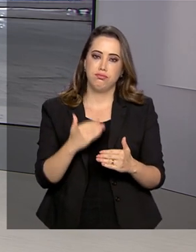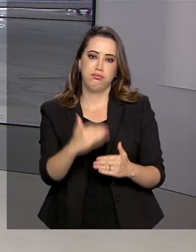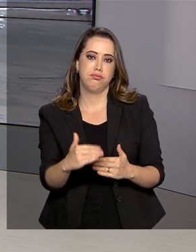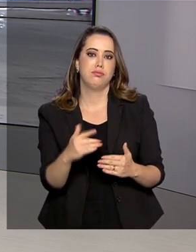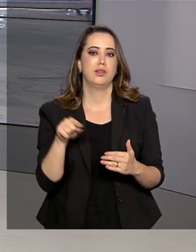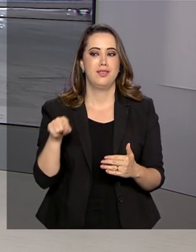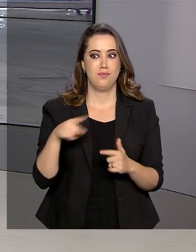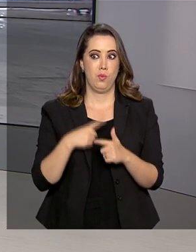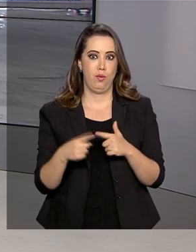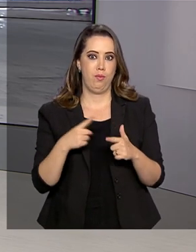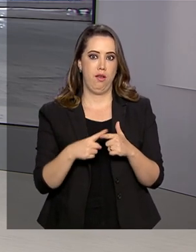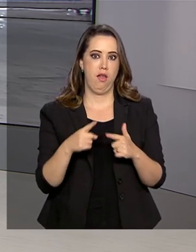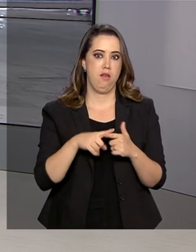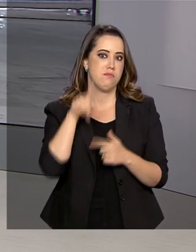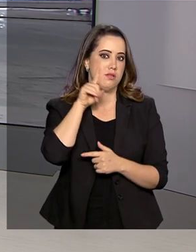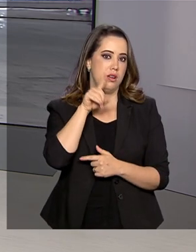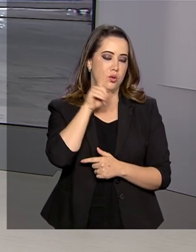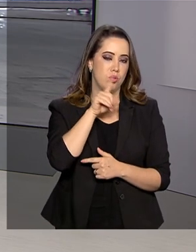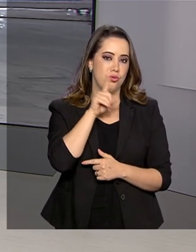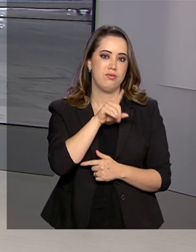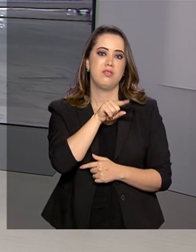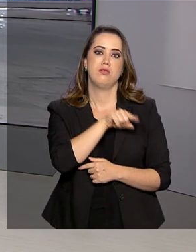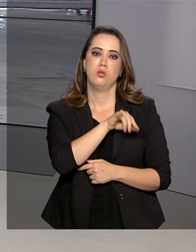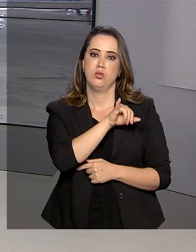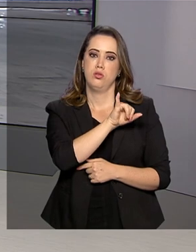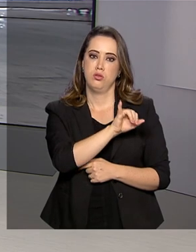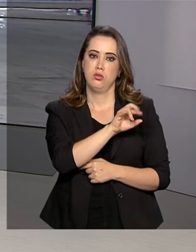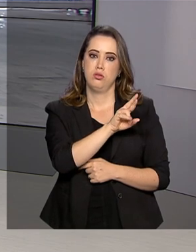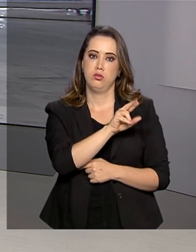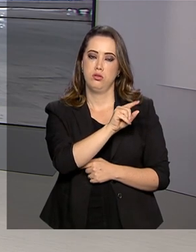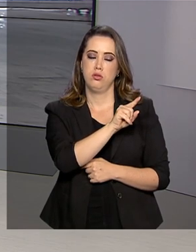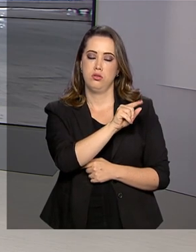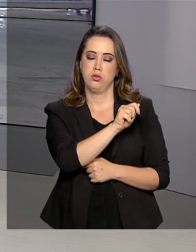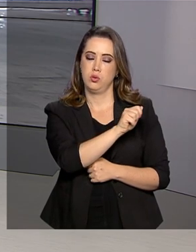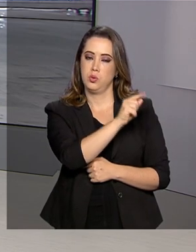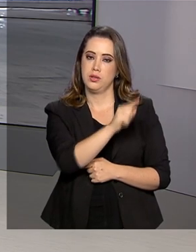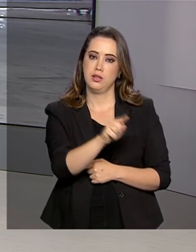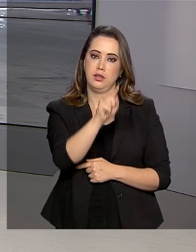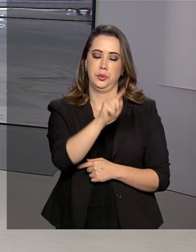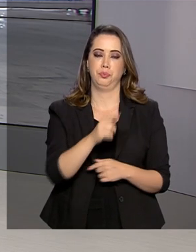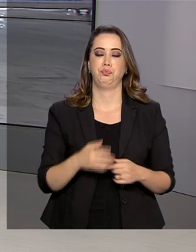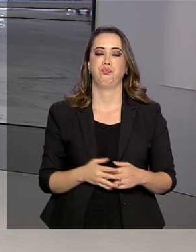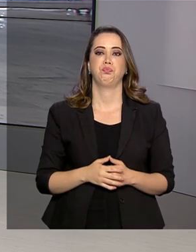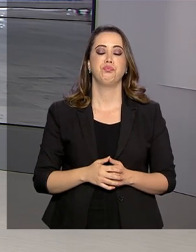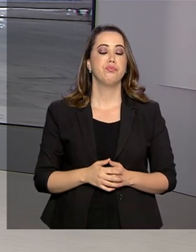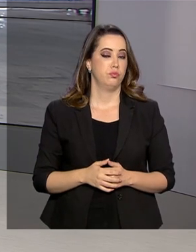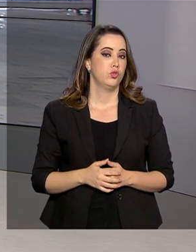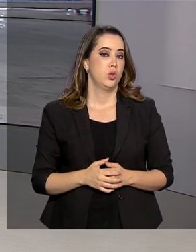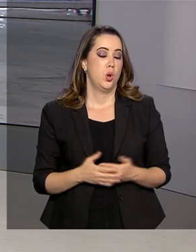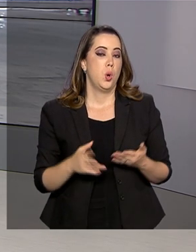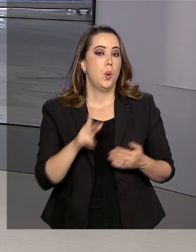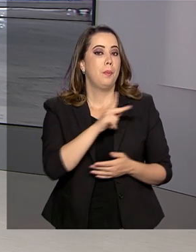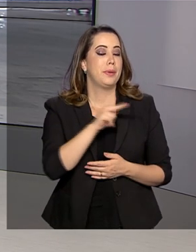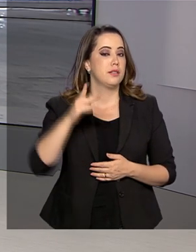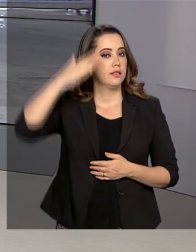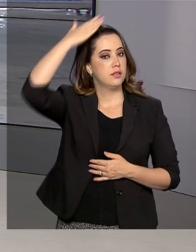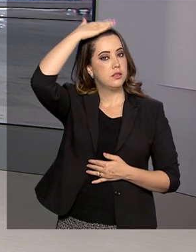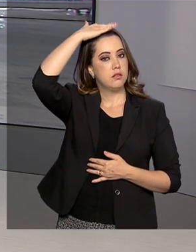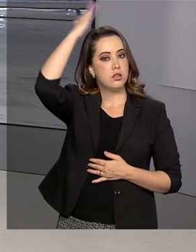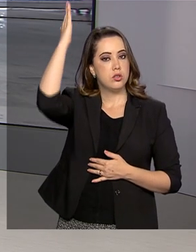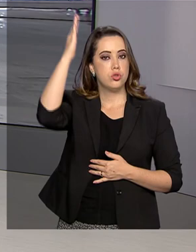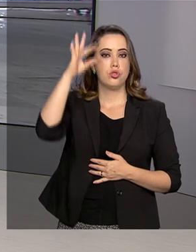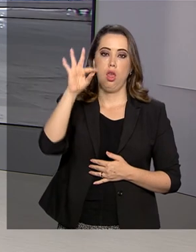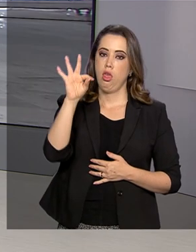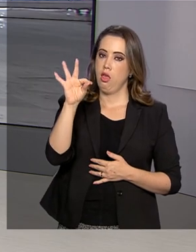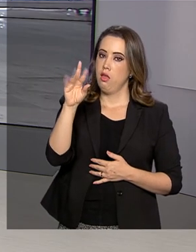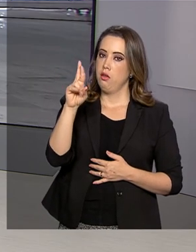e Irã. Hoje, o presidente norte-americano Donald Trump fez um pronunciamento. Ele falou na Casa Branca sobre essa situação. Ele disse